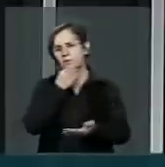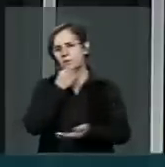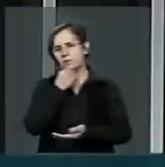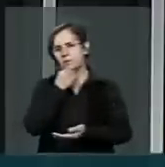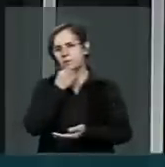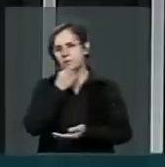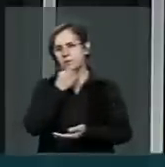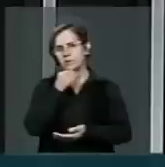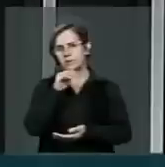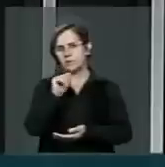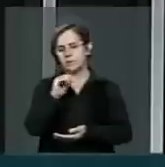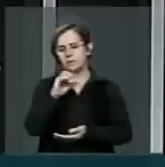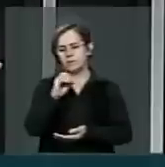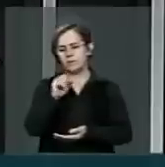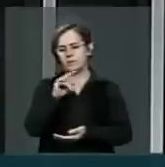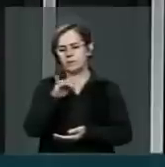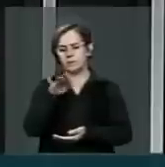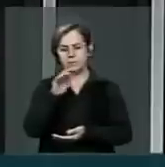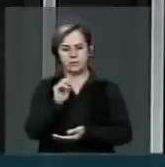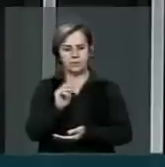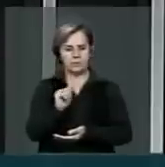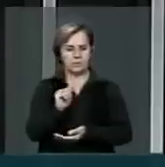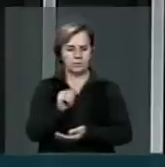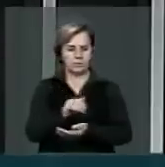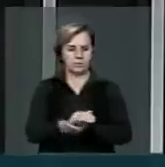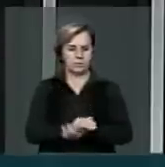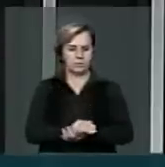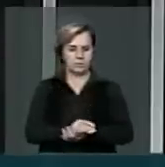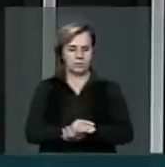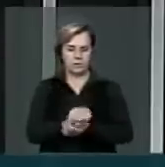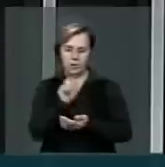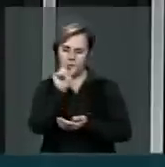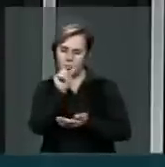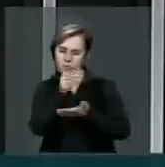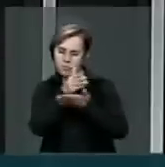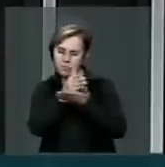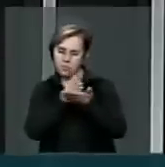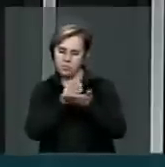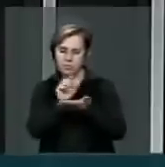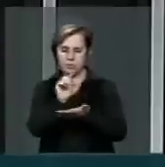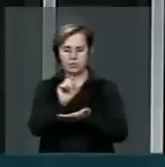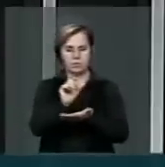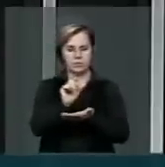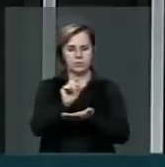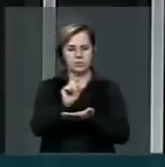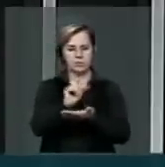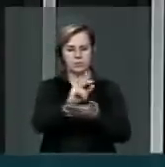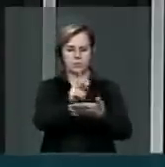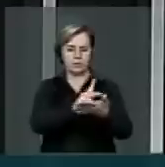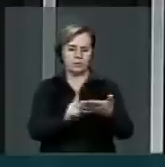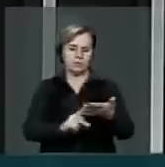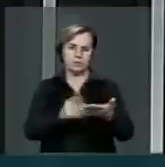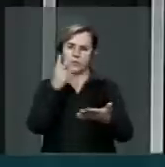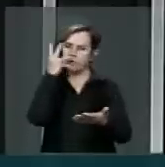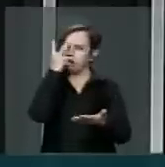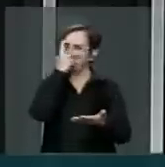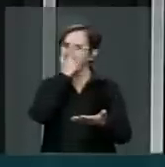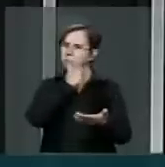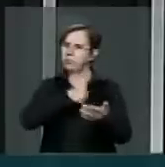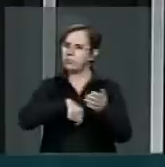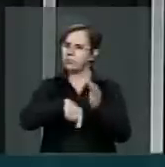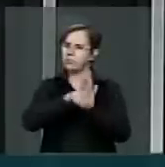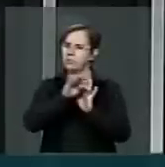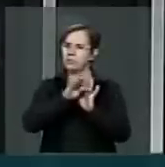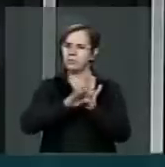Alves da Costa no caminho com Mayakovsky parte de um belíssimo texto nova